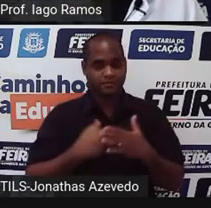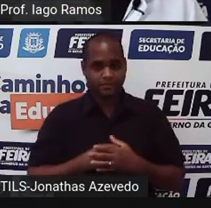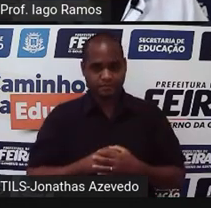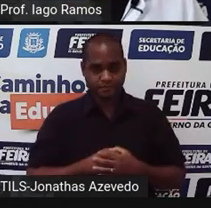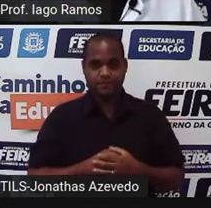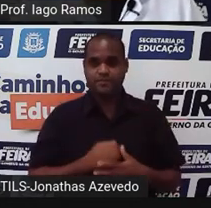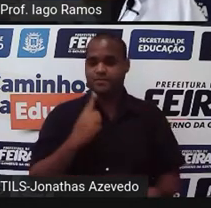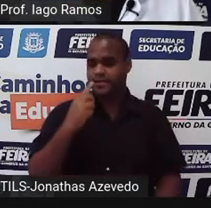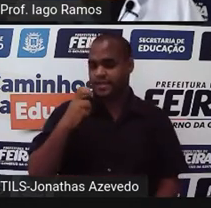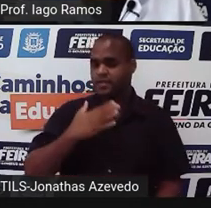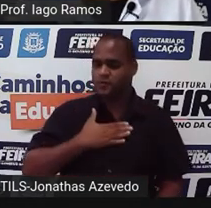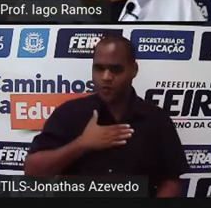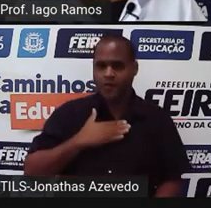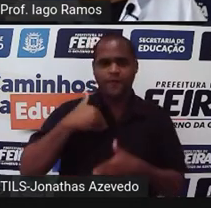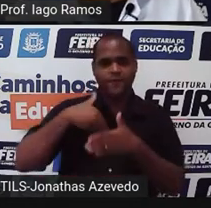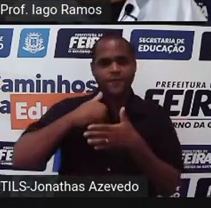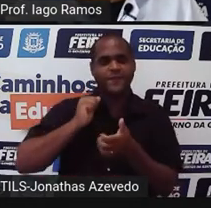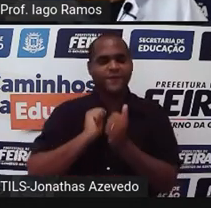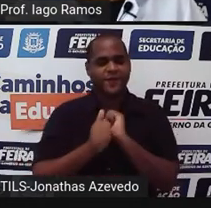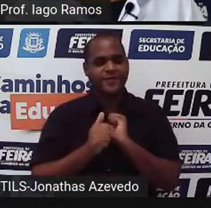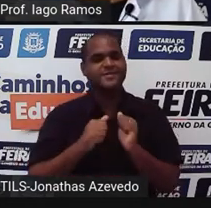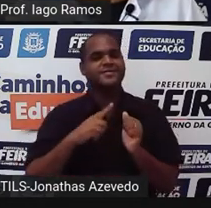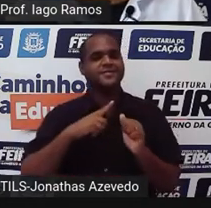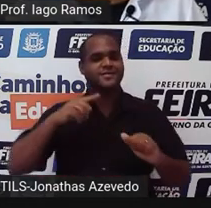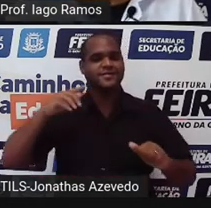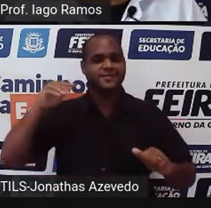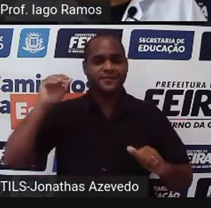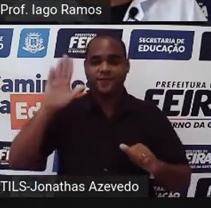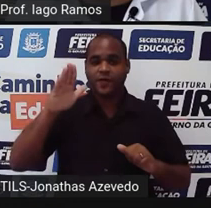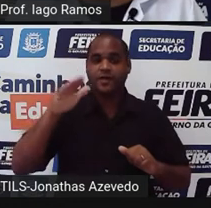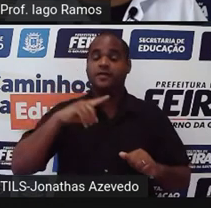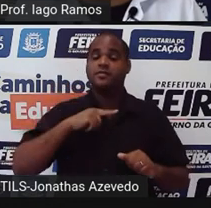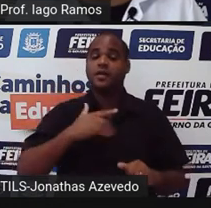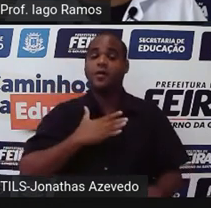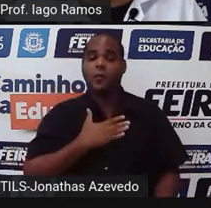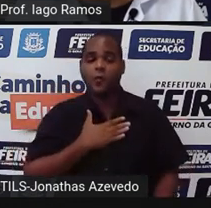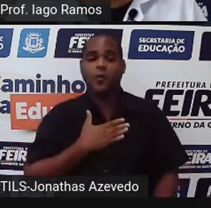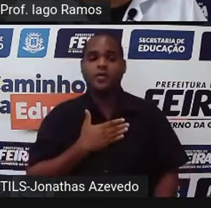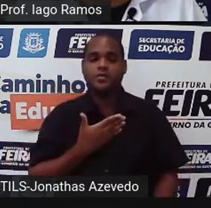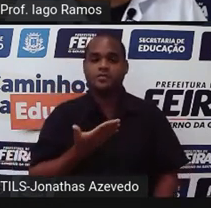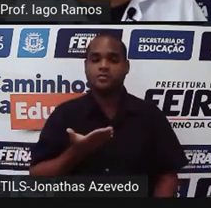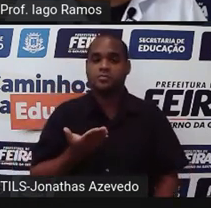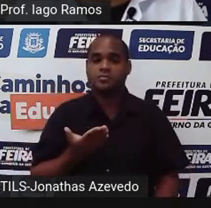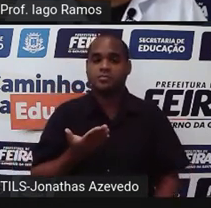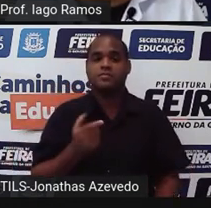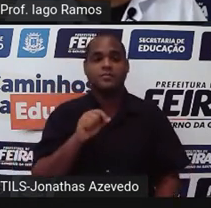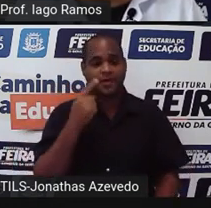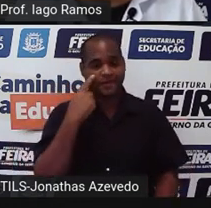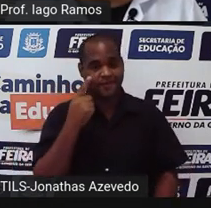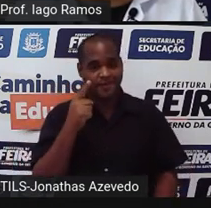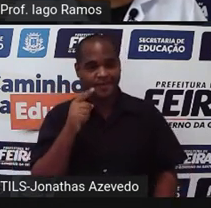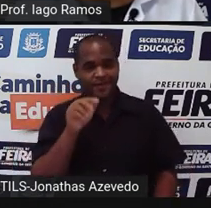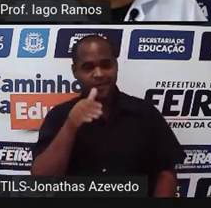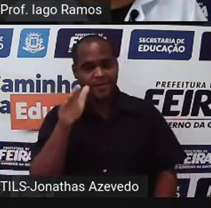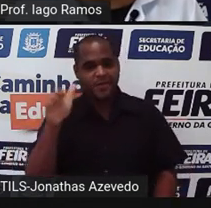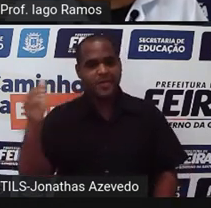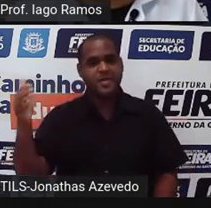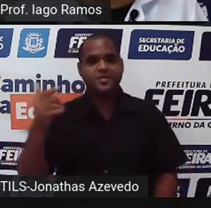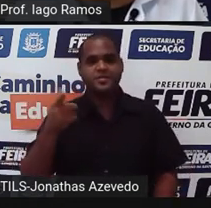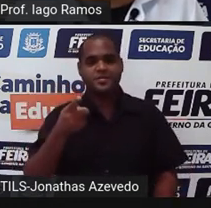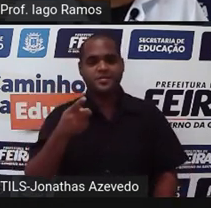Quinze que gostam de futebol e vôlei. Então onde é que tá esse espaço pra futebol e vôlei? Aonde eu tô rabiscando ali, ó.